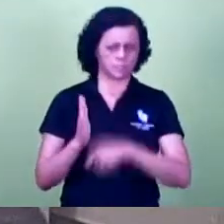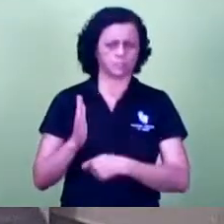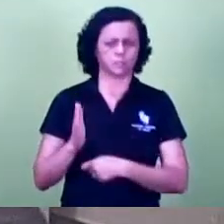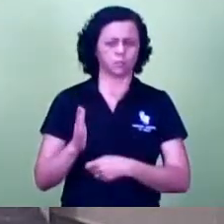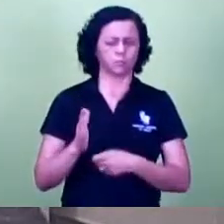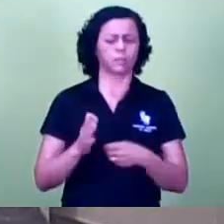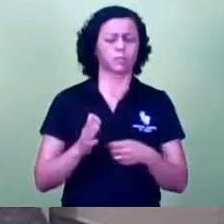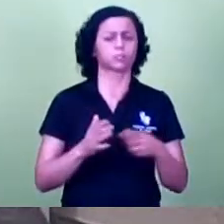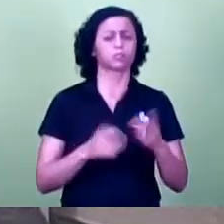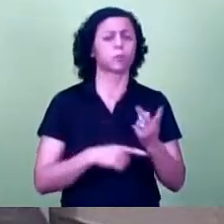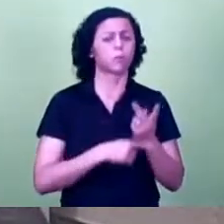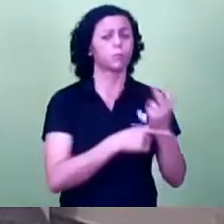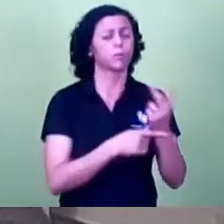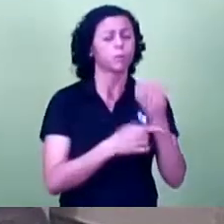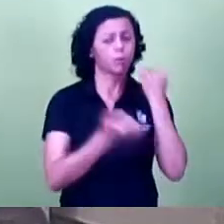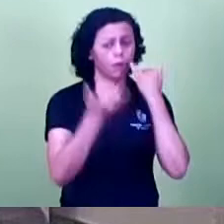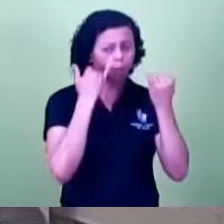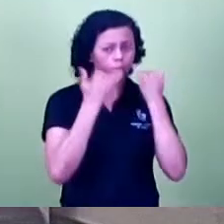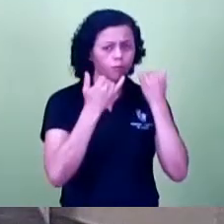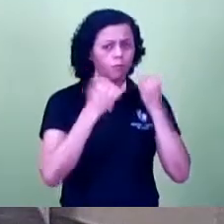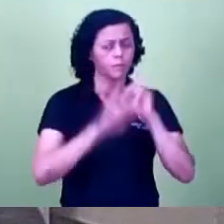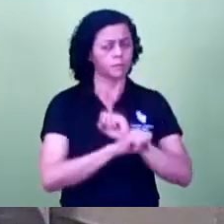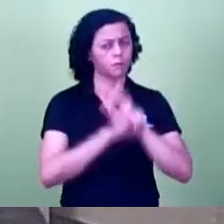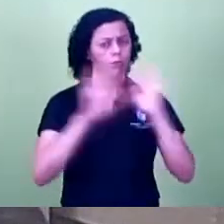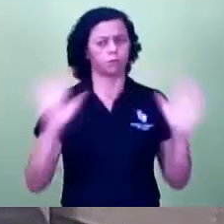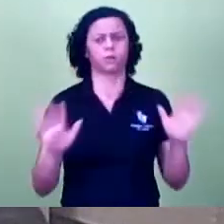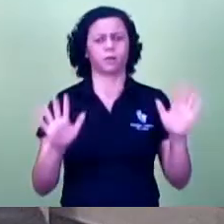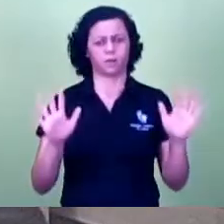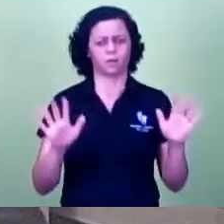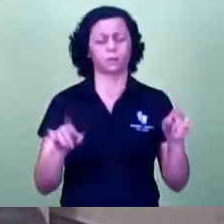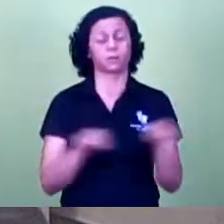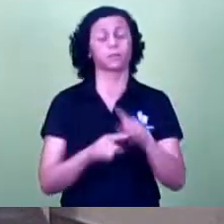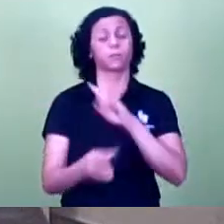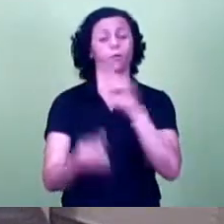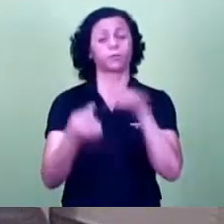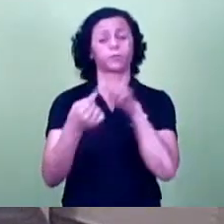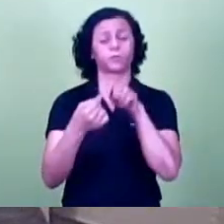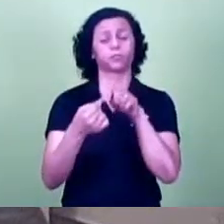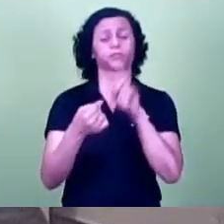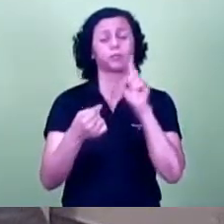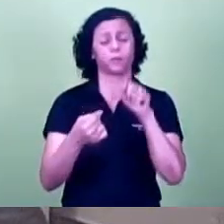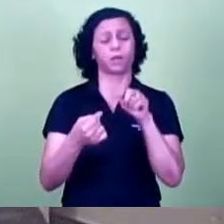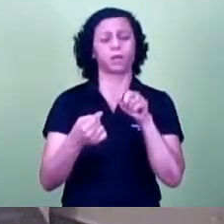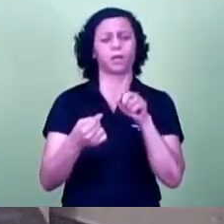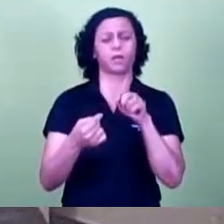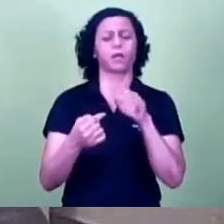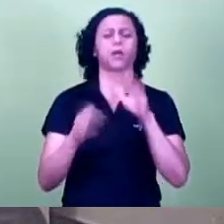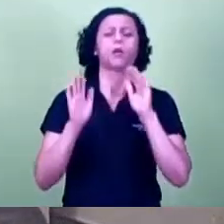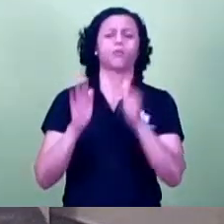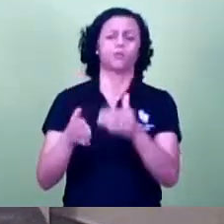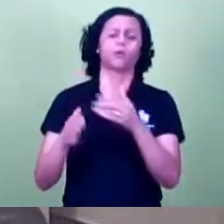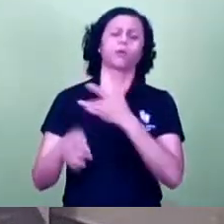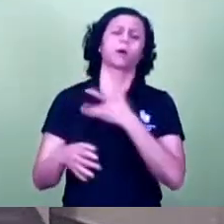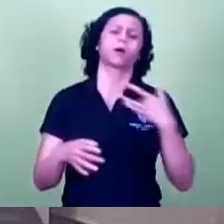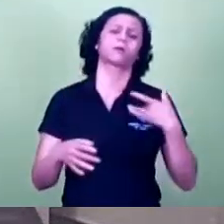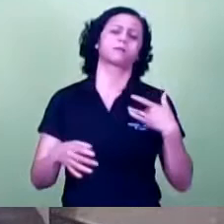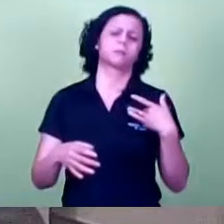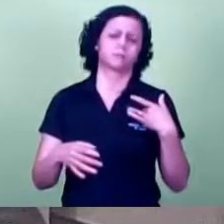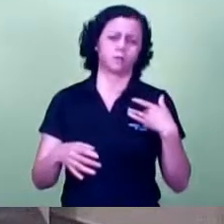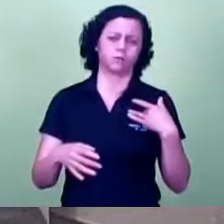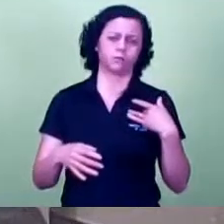com mais clareza e objetividade, cuidando, acima de tudo, da saúde da população de fora, por causa dessas possíveis